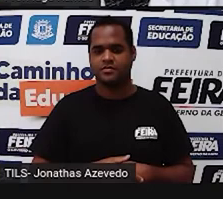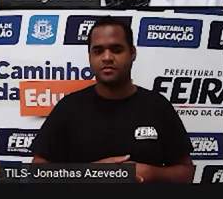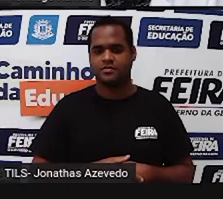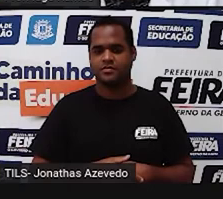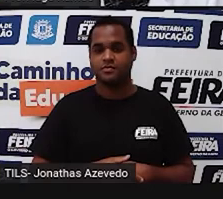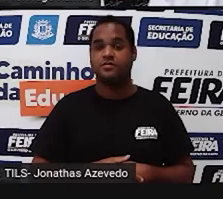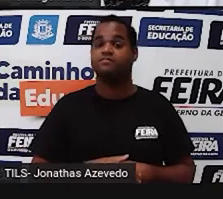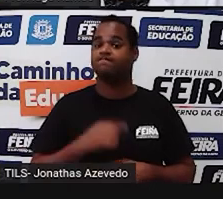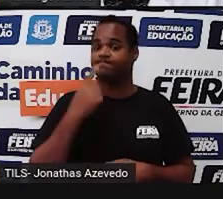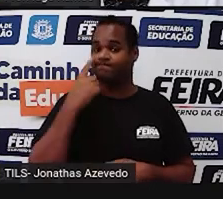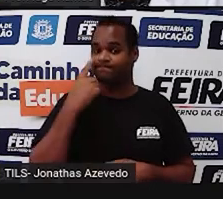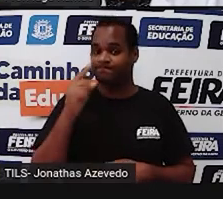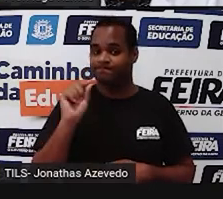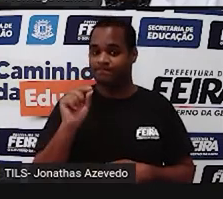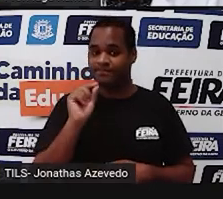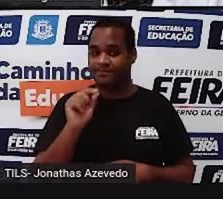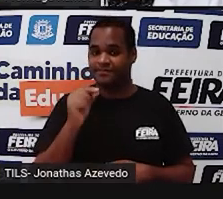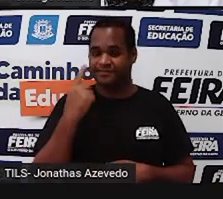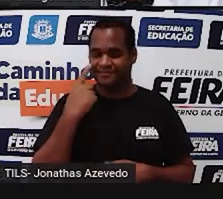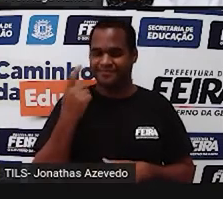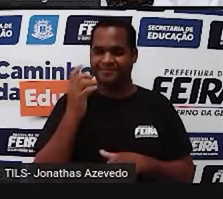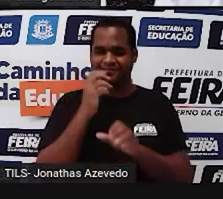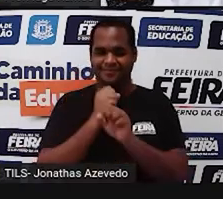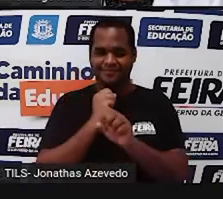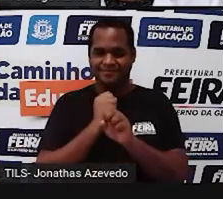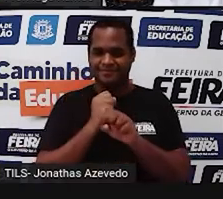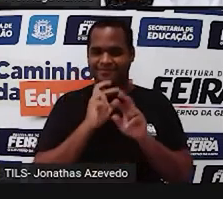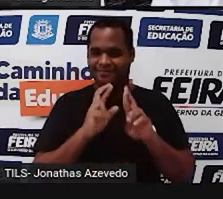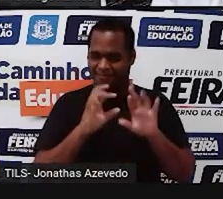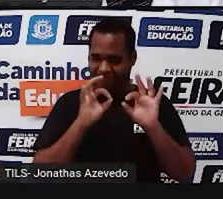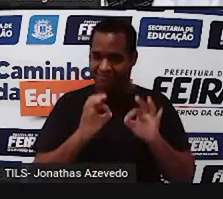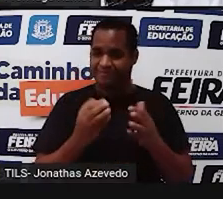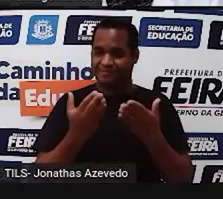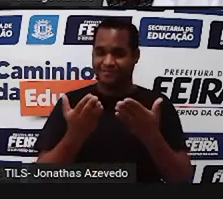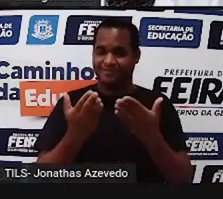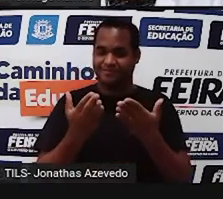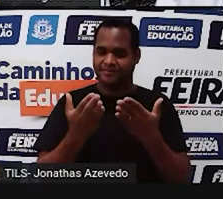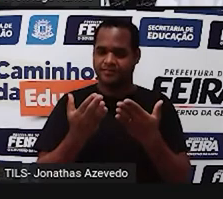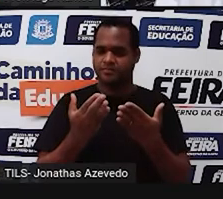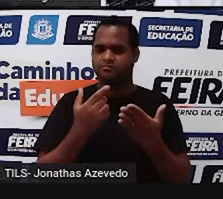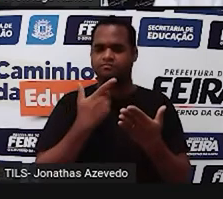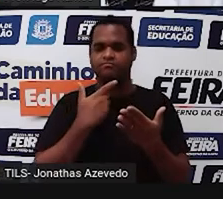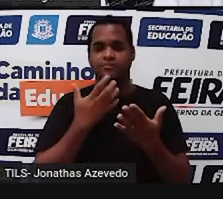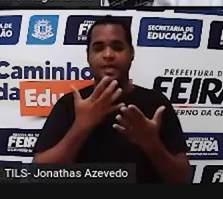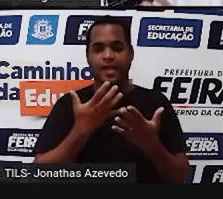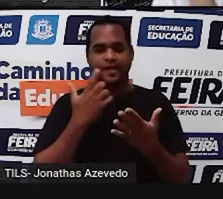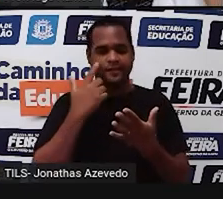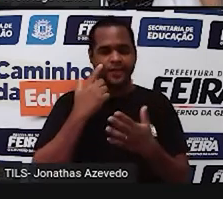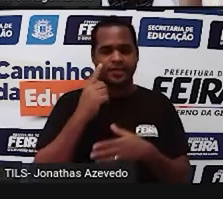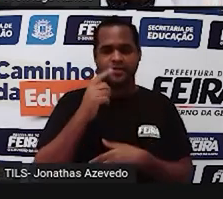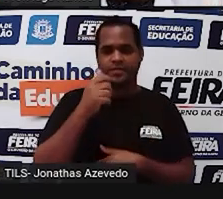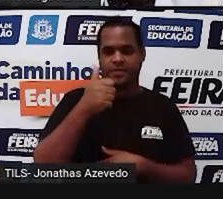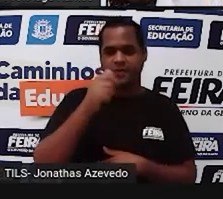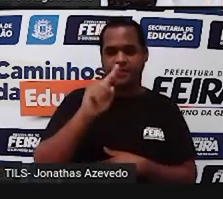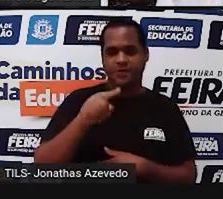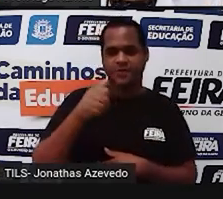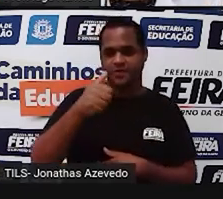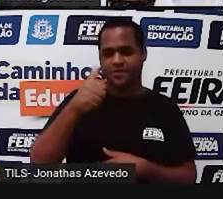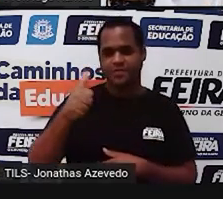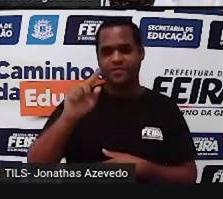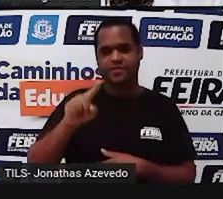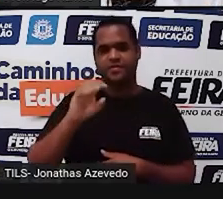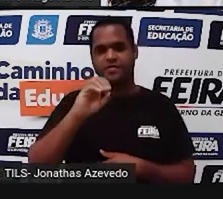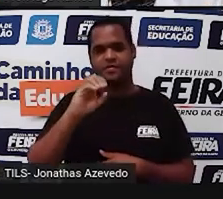E aí, chegamos ao resultado, né? Então, se você quer saber quanto é que vale 1.111 milhões, na